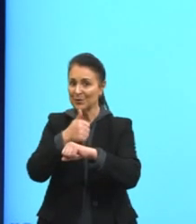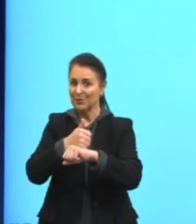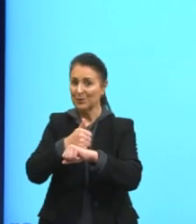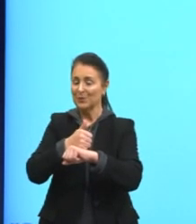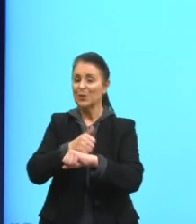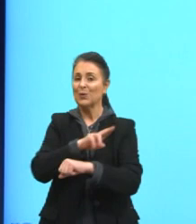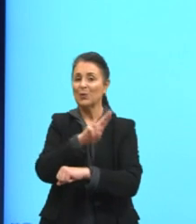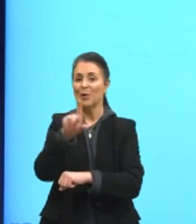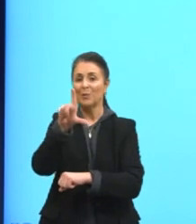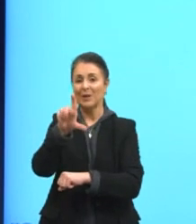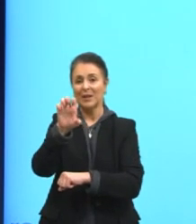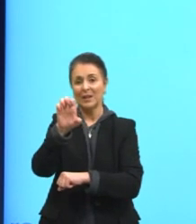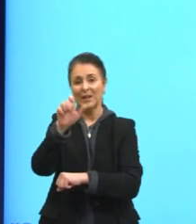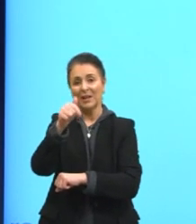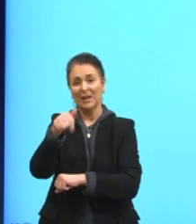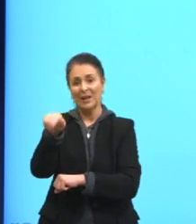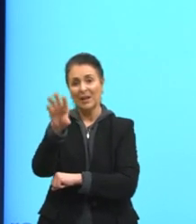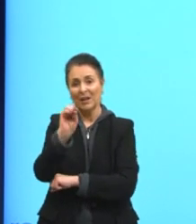leão.